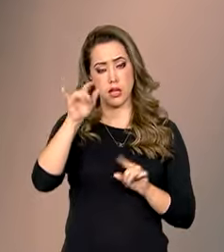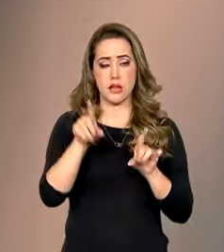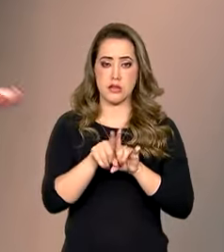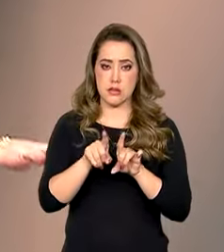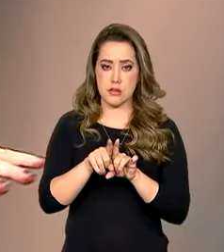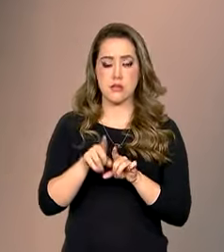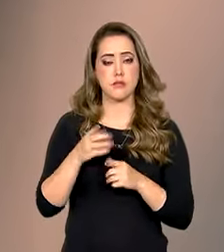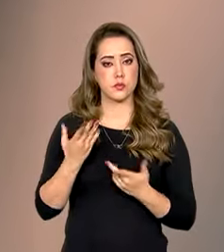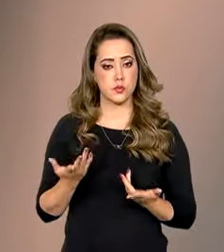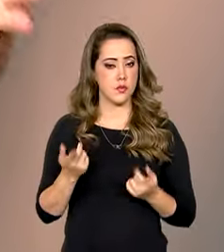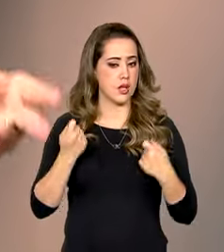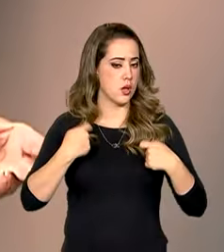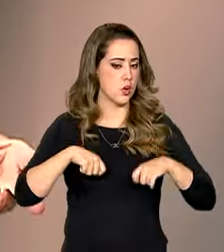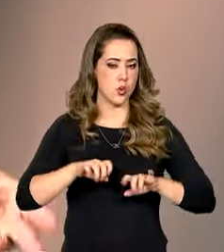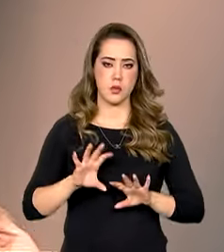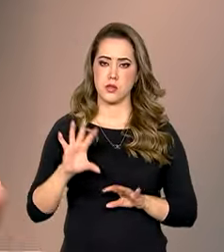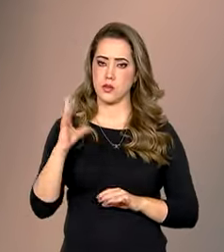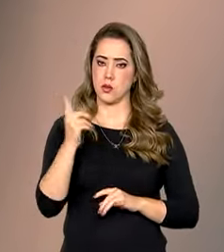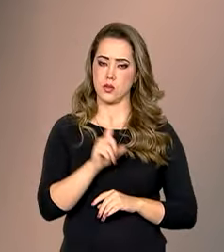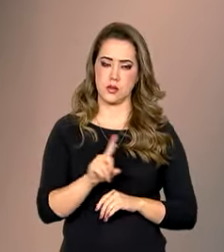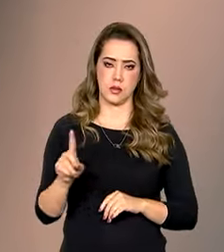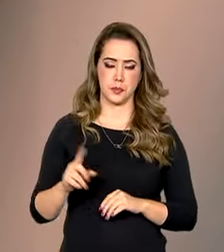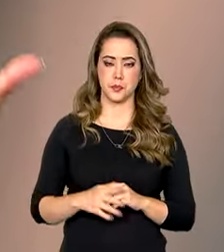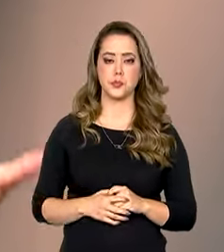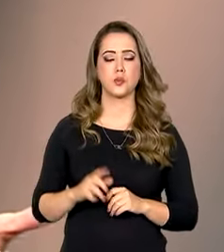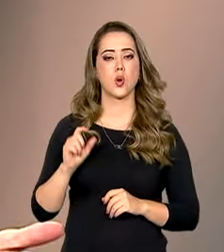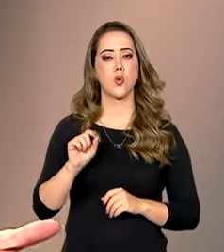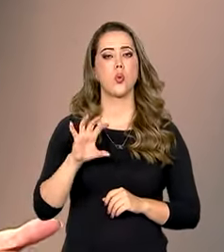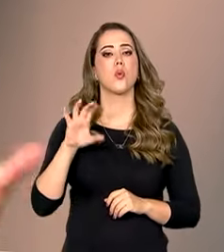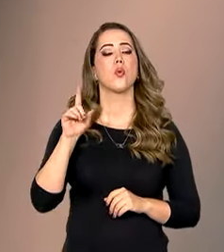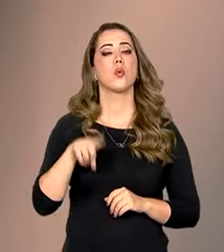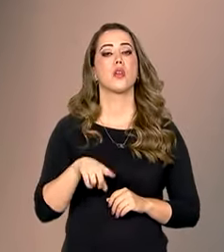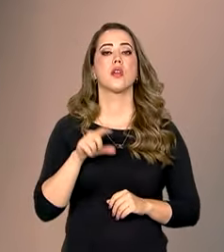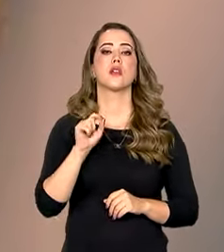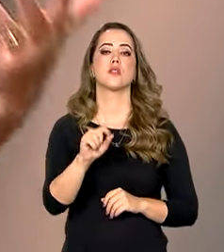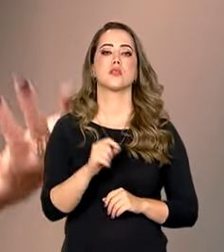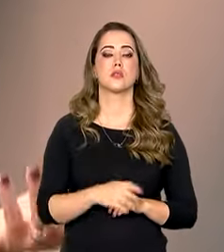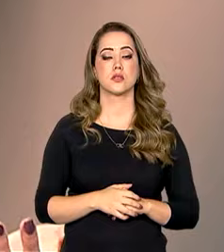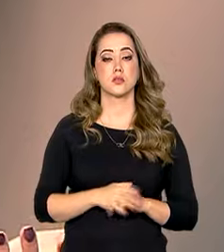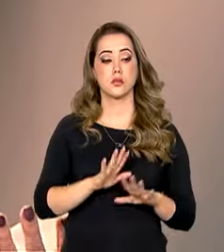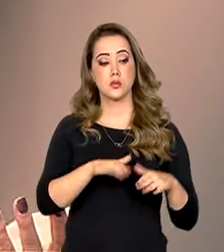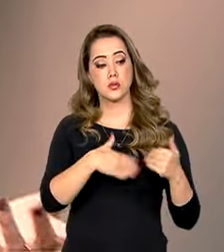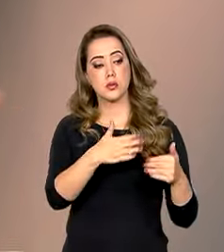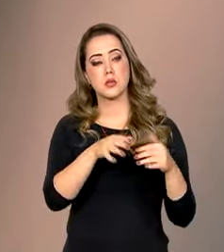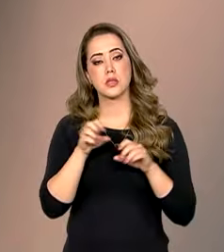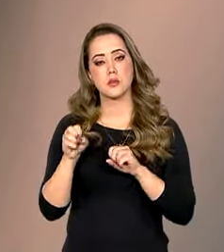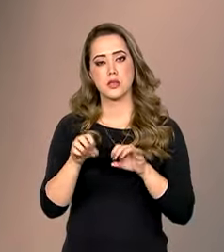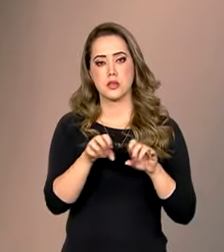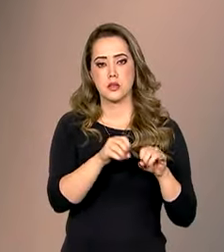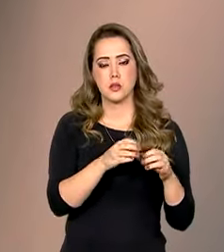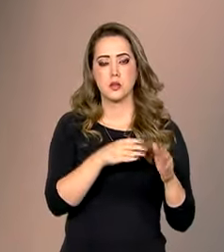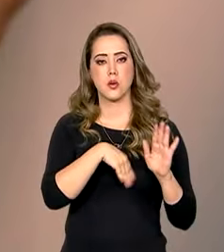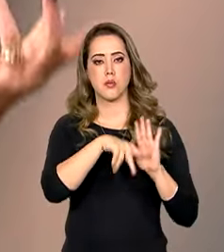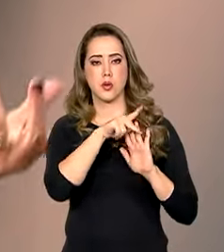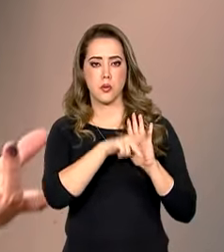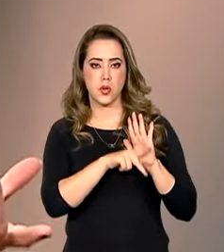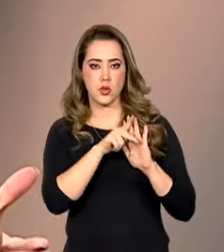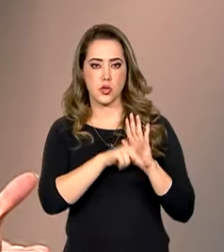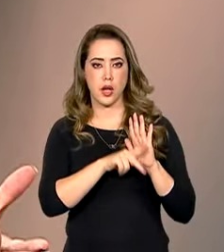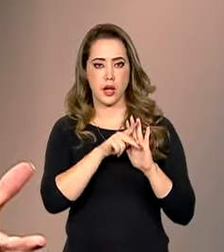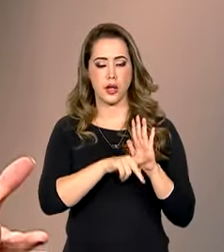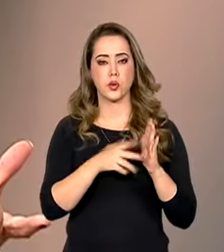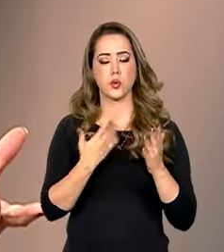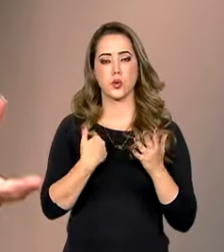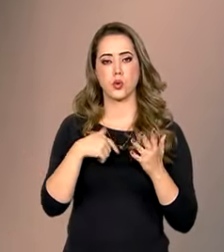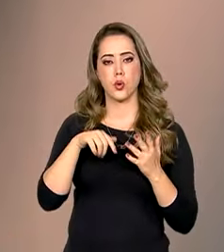Portanto, eles não precisam acontecer. O que seria essa prevenção? Passa pela educação, pelo projeto Maria da Penha na